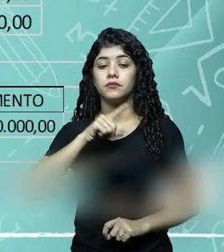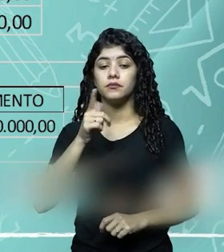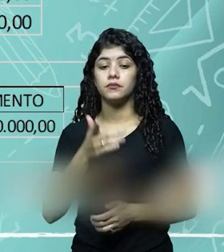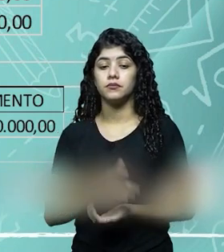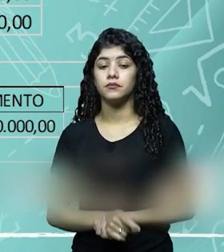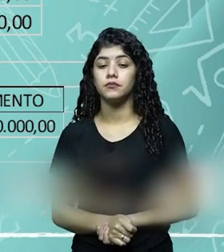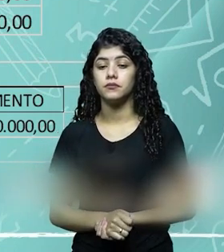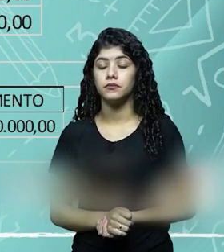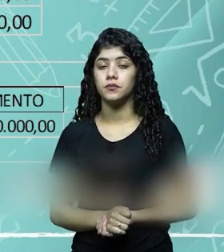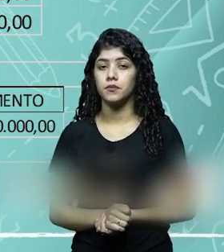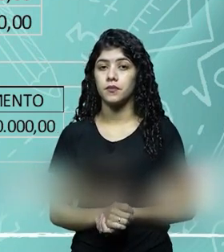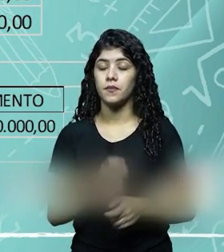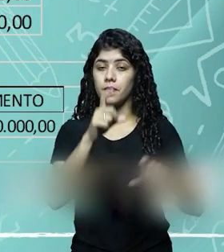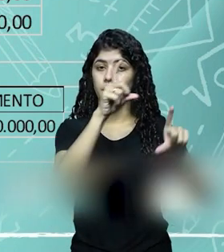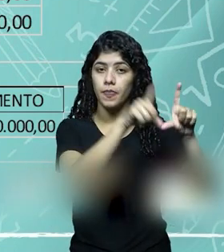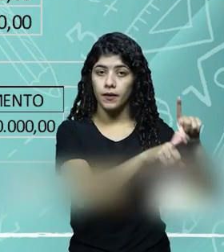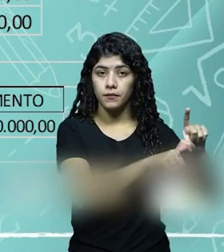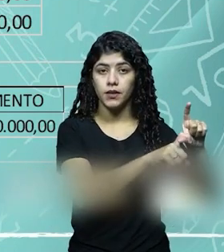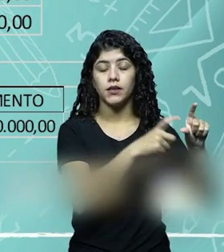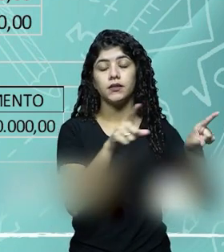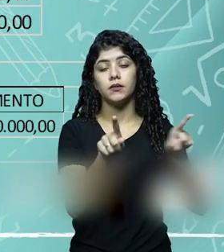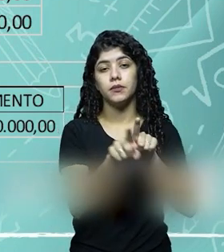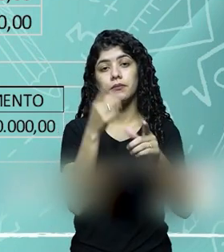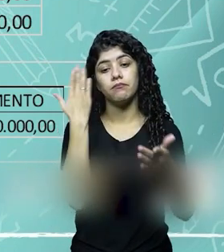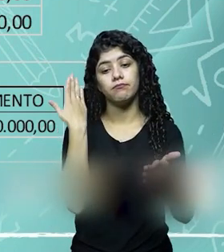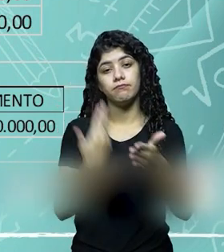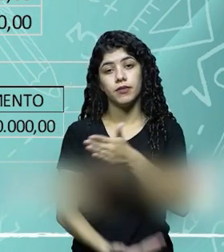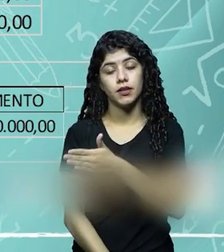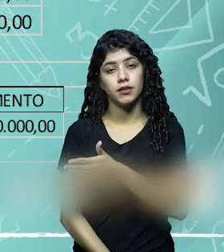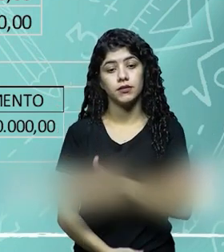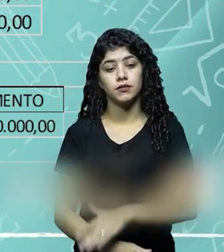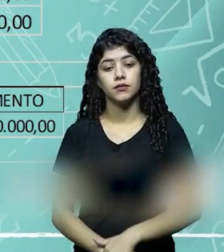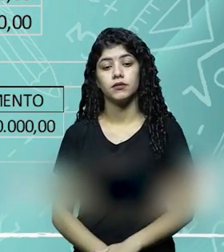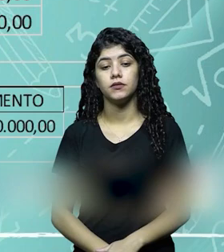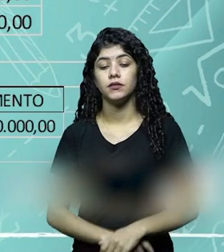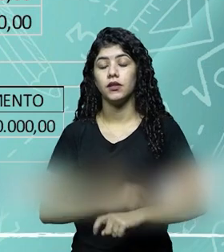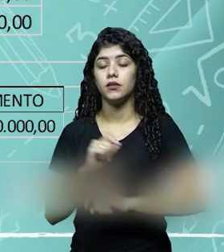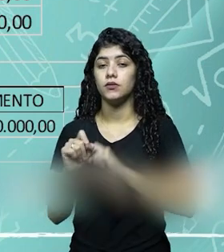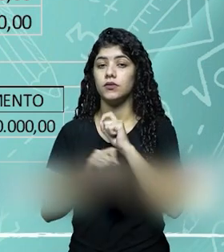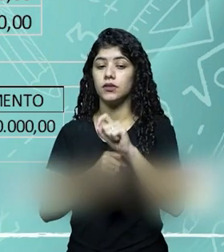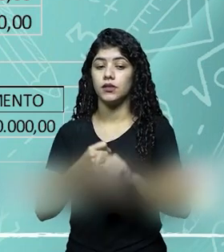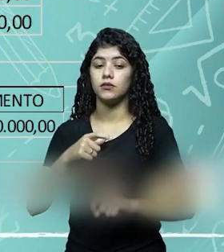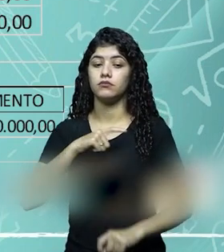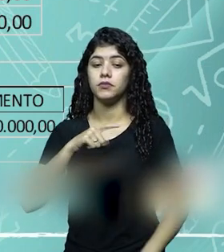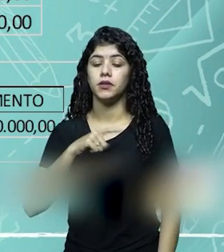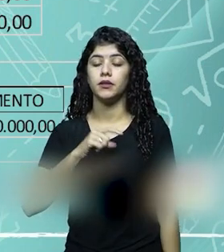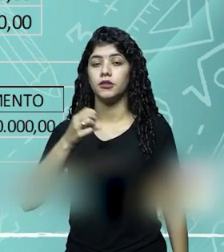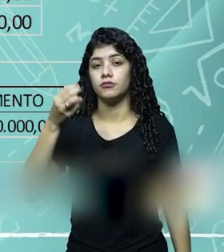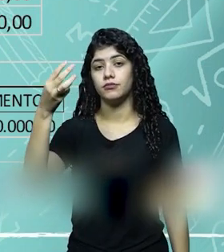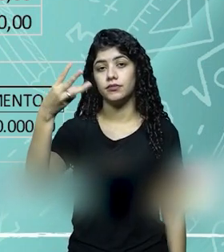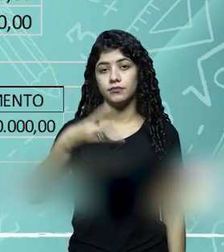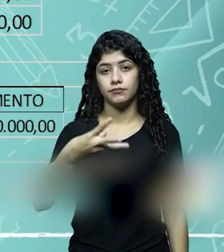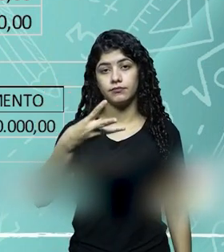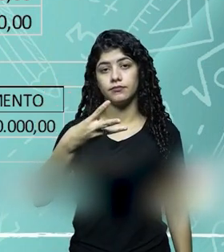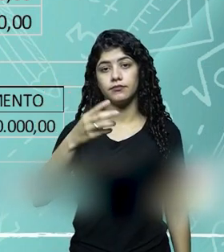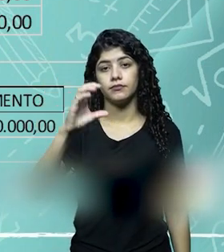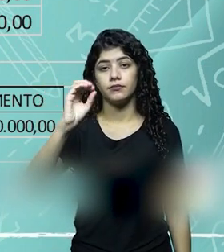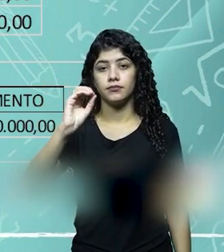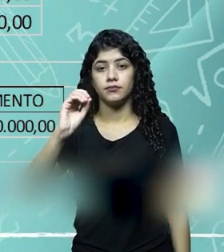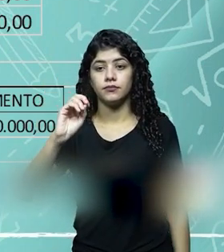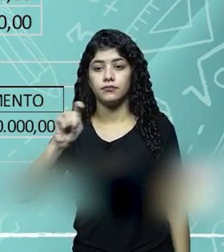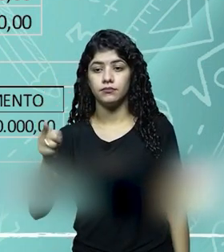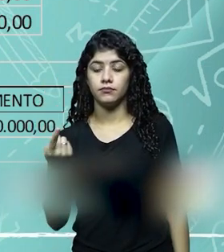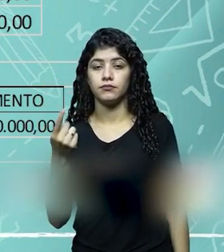Nós temos aqui na conta despesas, lá no razonete perdas, do grupo despesas que fica no resultado, você lança um